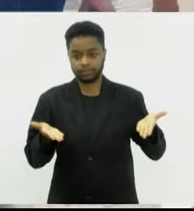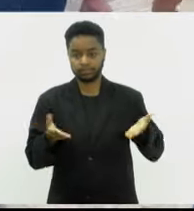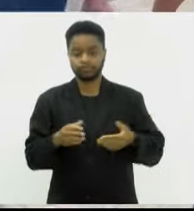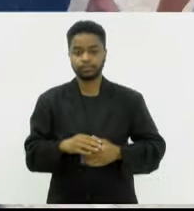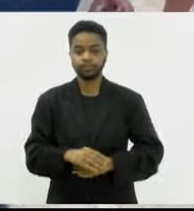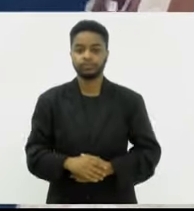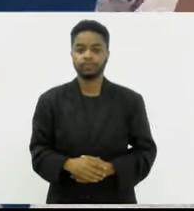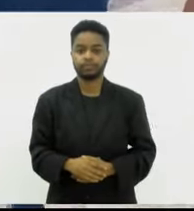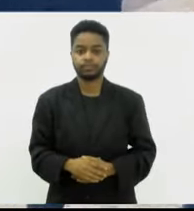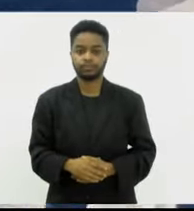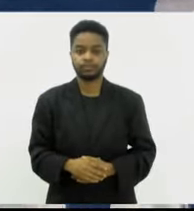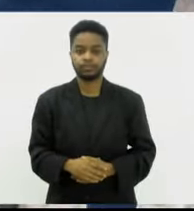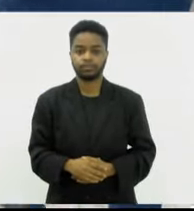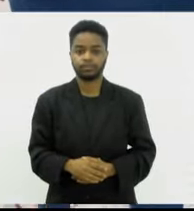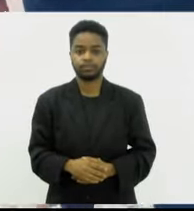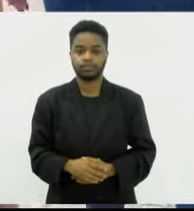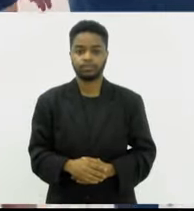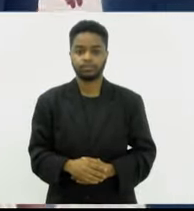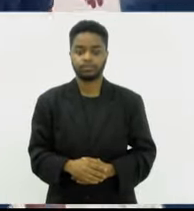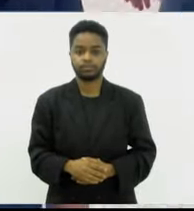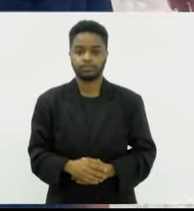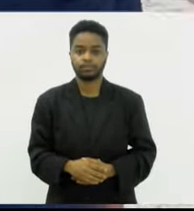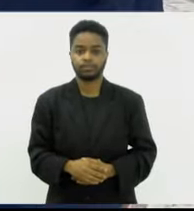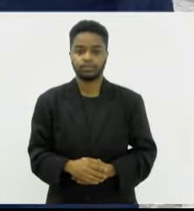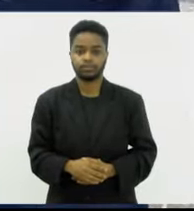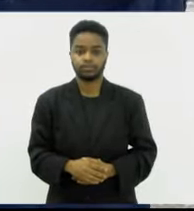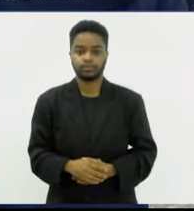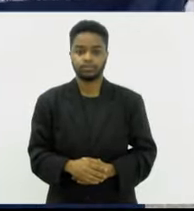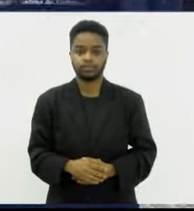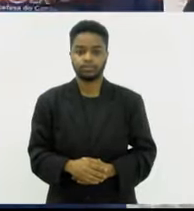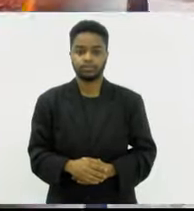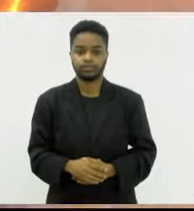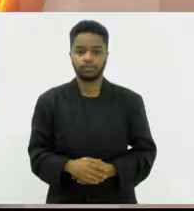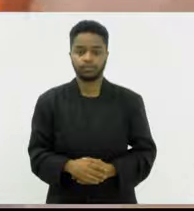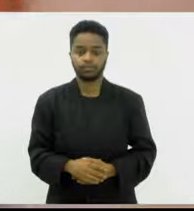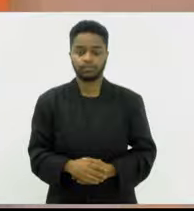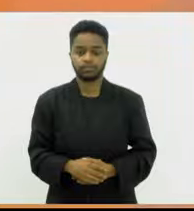.rj.gov.br.